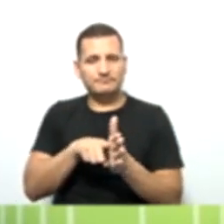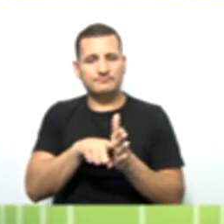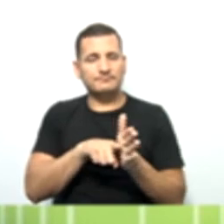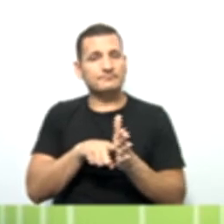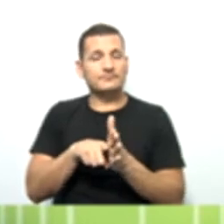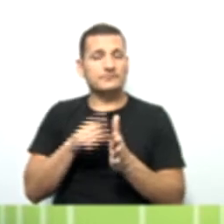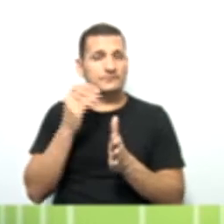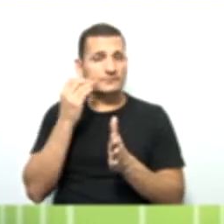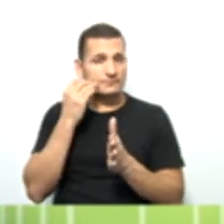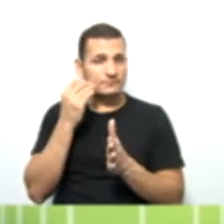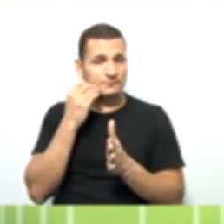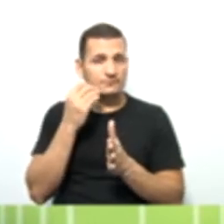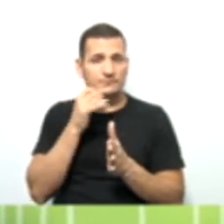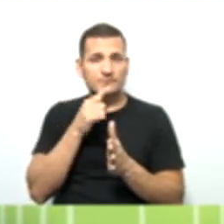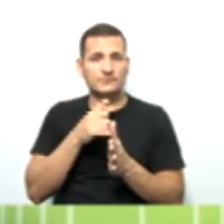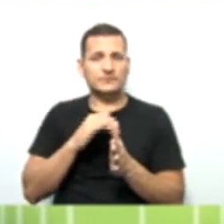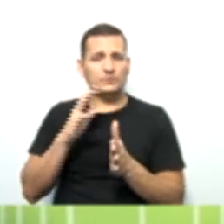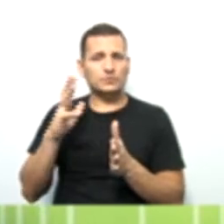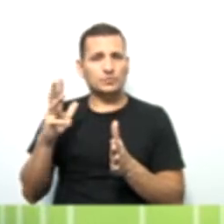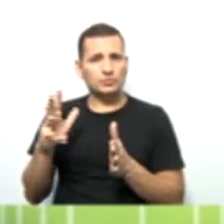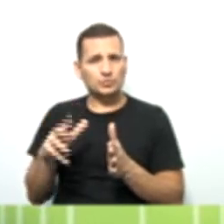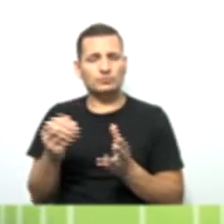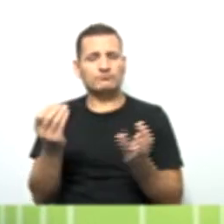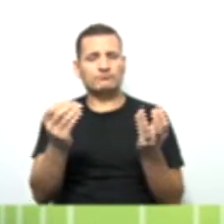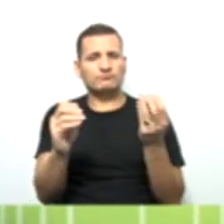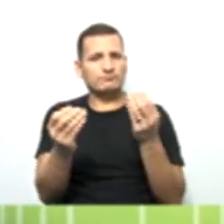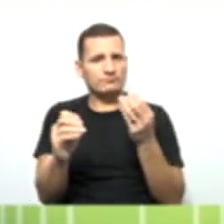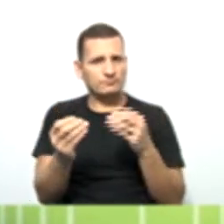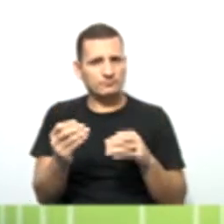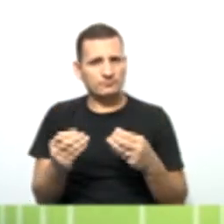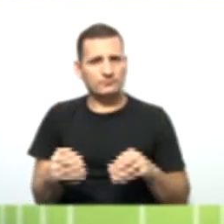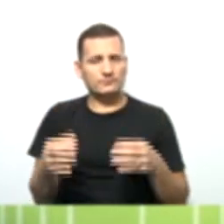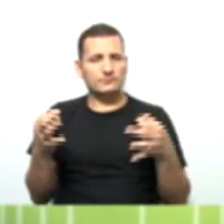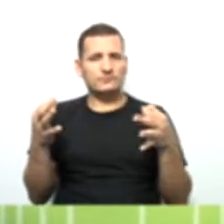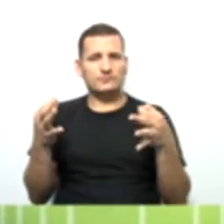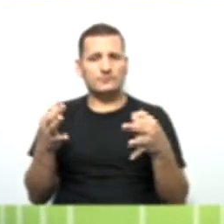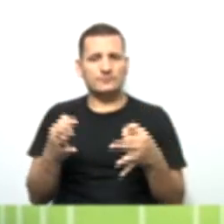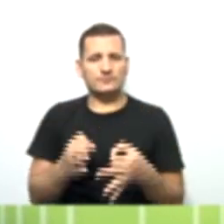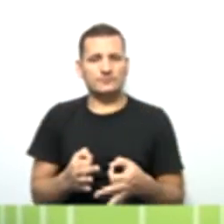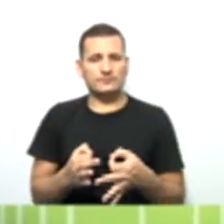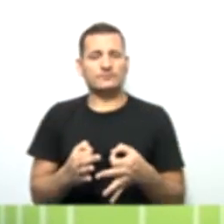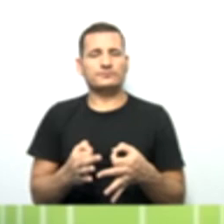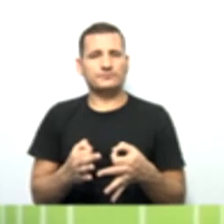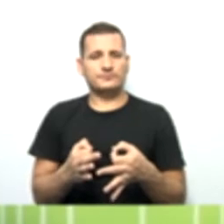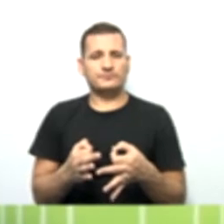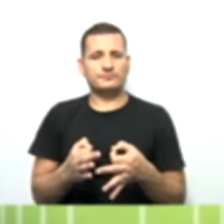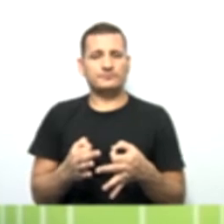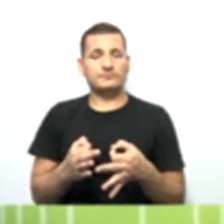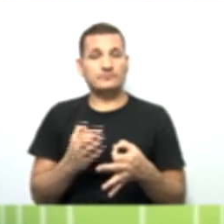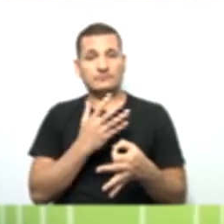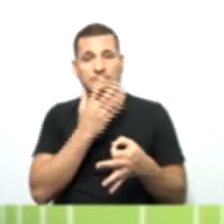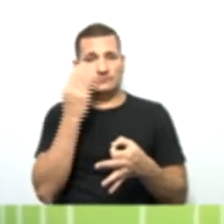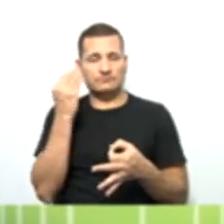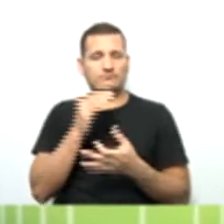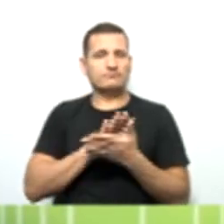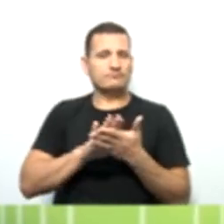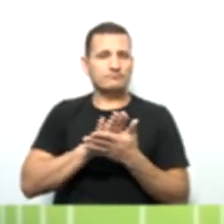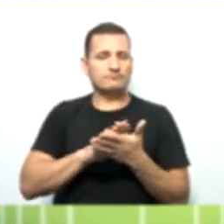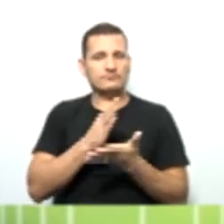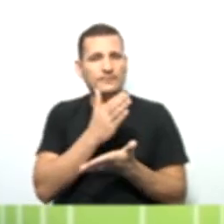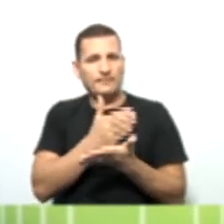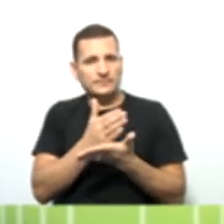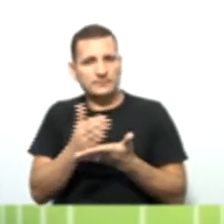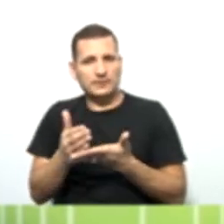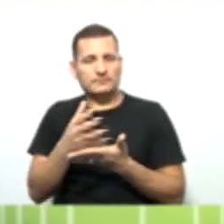verificar se tudo foi lançado da forma correta, se tudo foi colocado ali certinho, sem esquecer de nenhuma parcela, sem